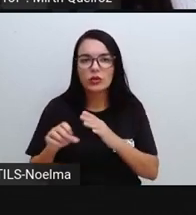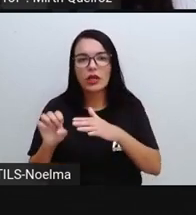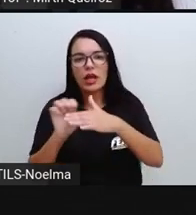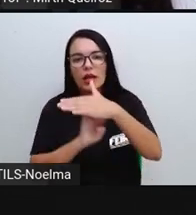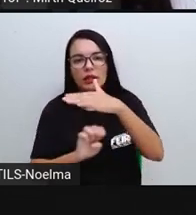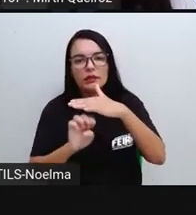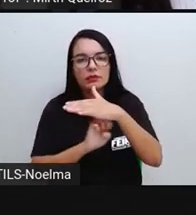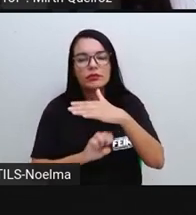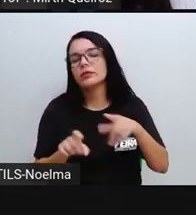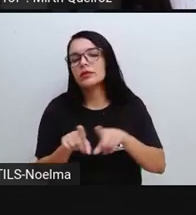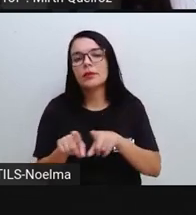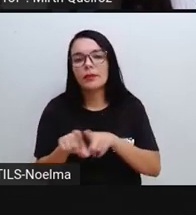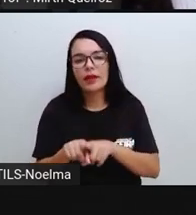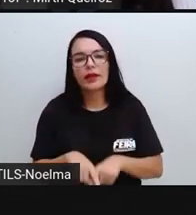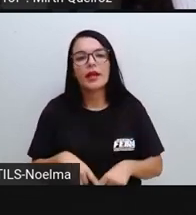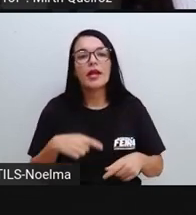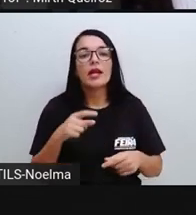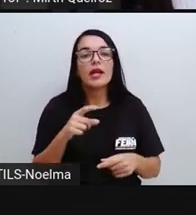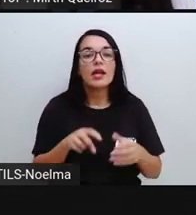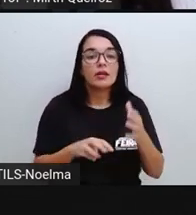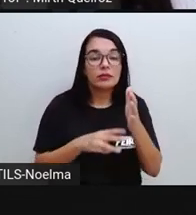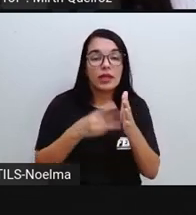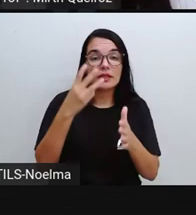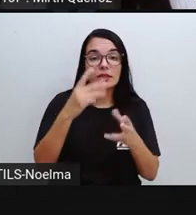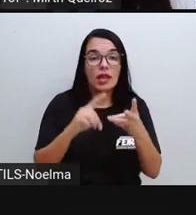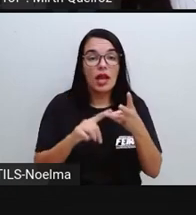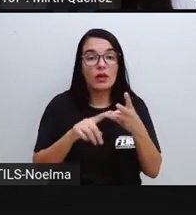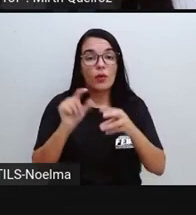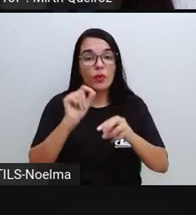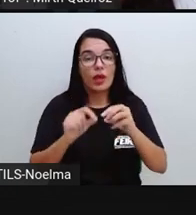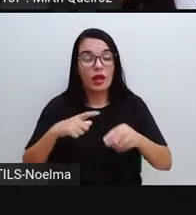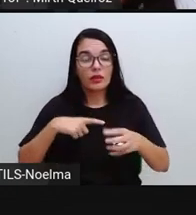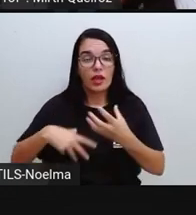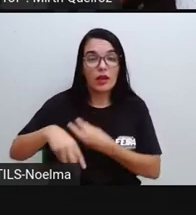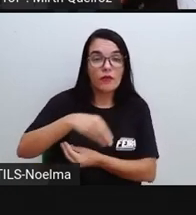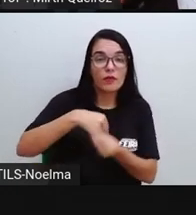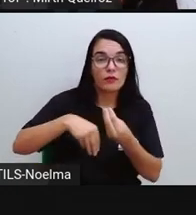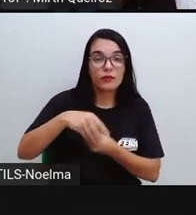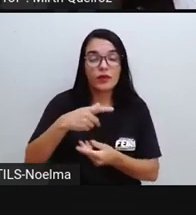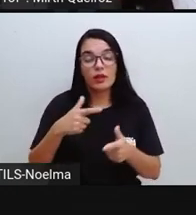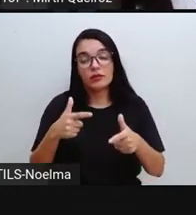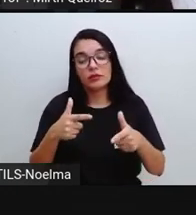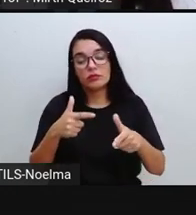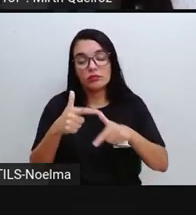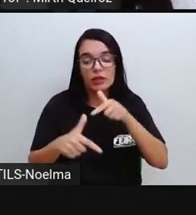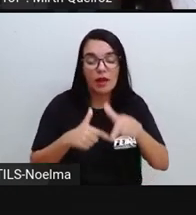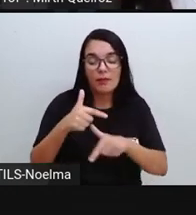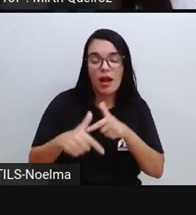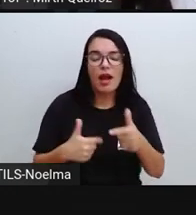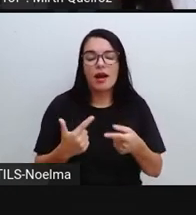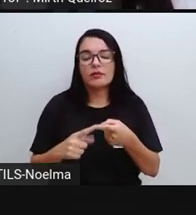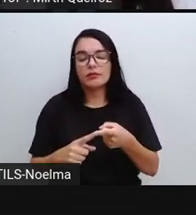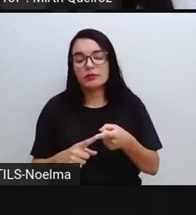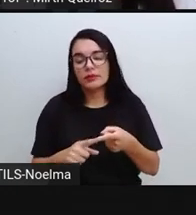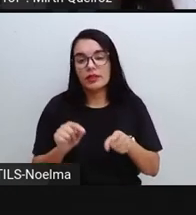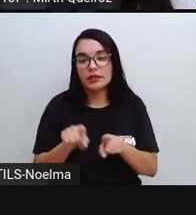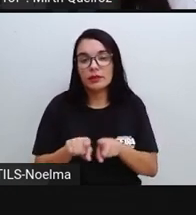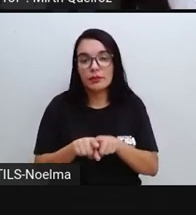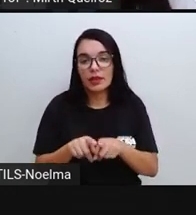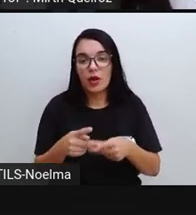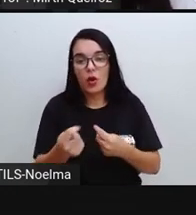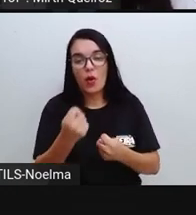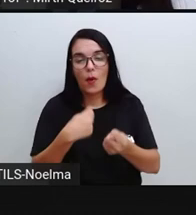bens intermediários. O setor terciário vai envolver atividade de comércio e prestação de serviço. E